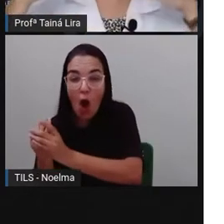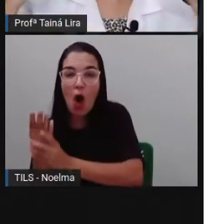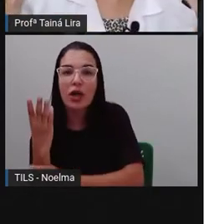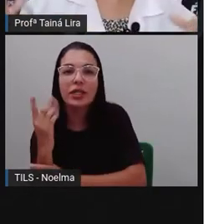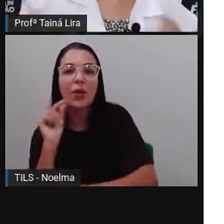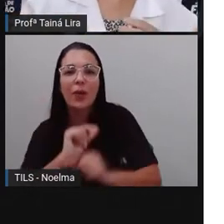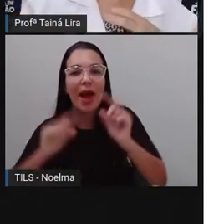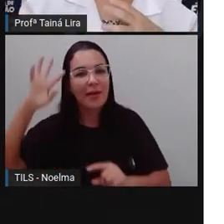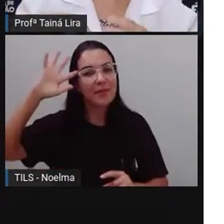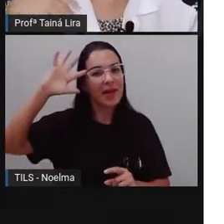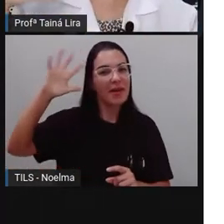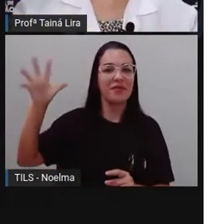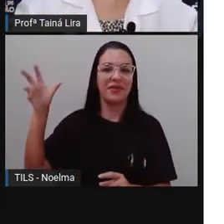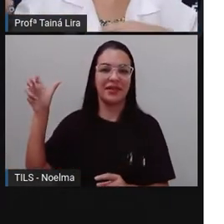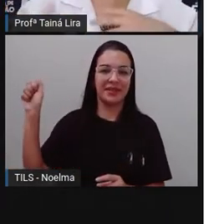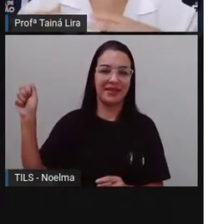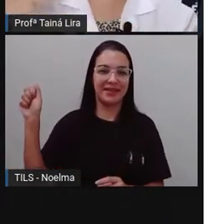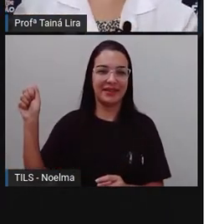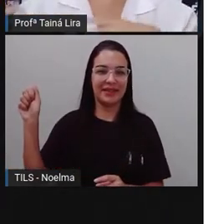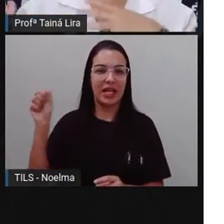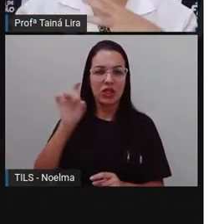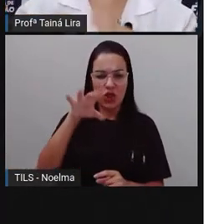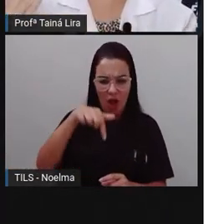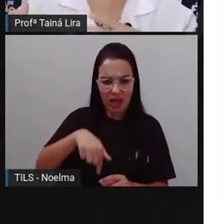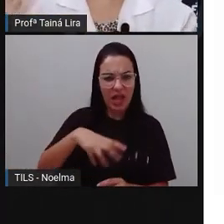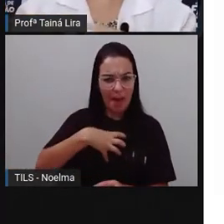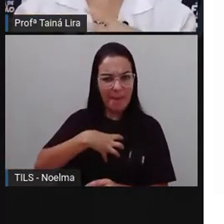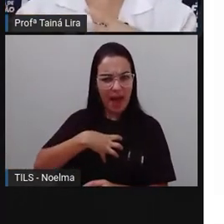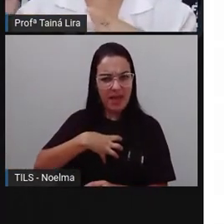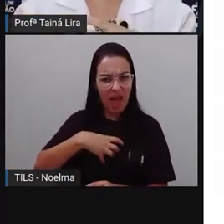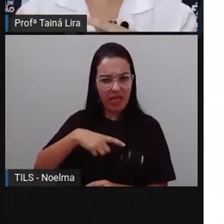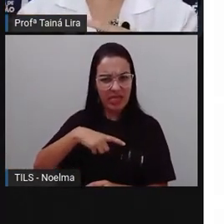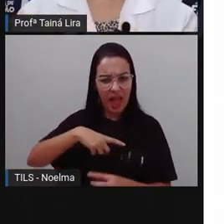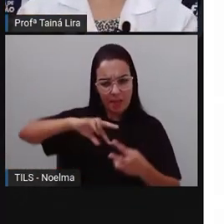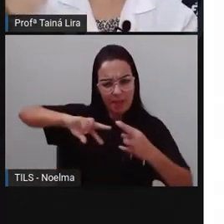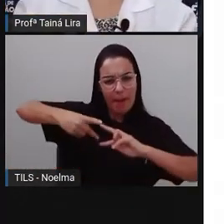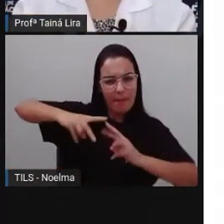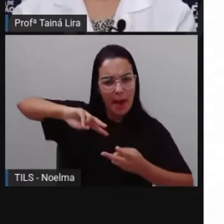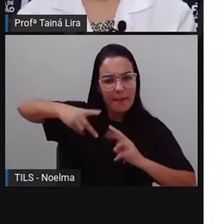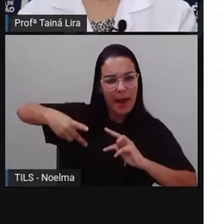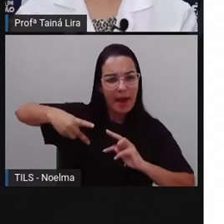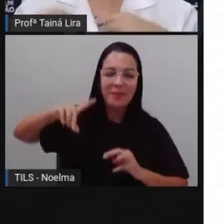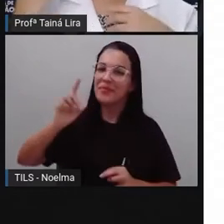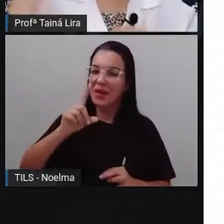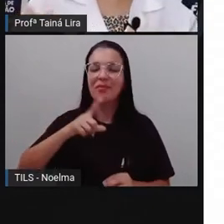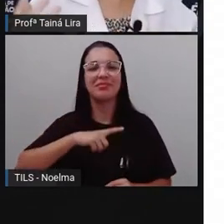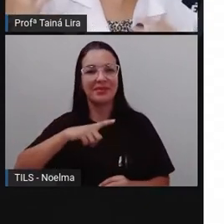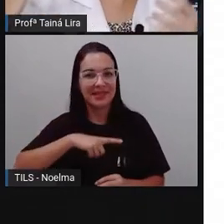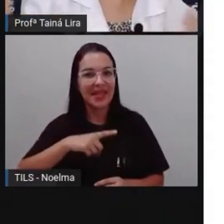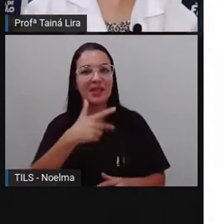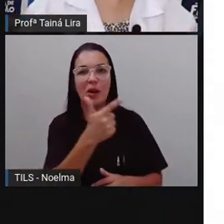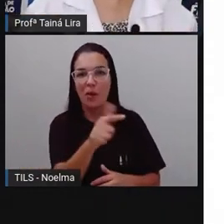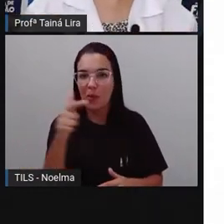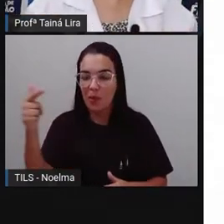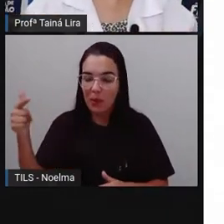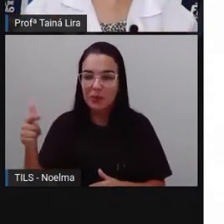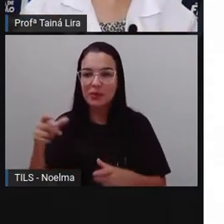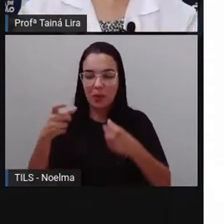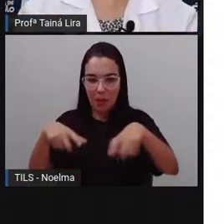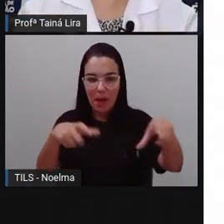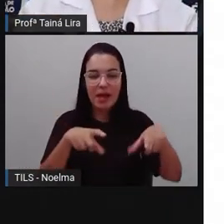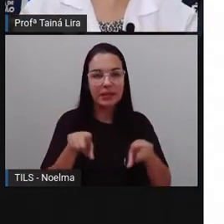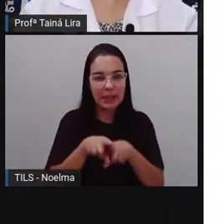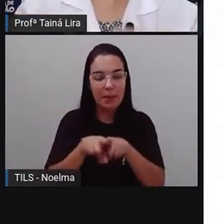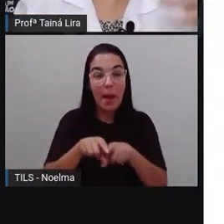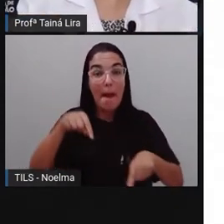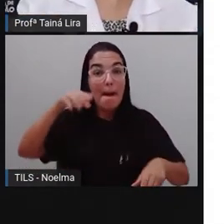principalmente, não que só aqui na Bahia que as pessoas pratiquem capoeira. Mas, principalmente na Bahia,